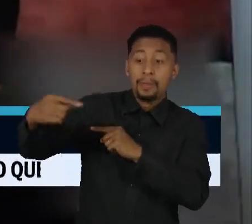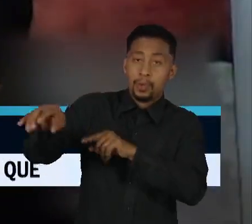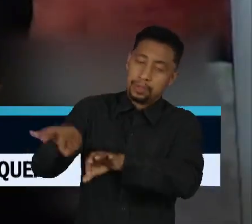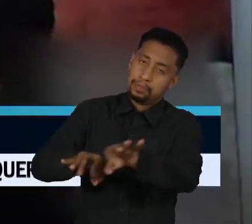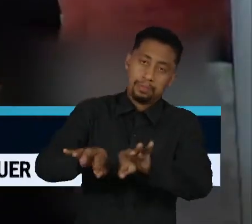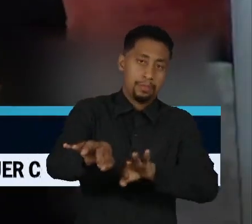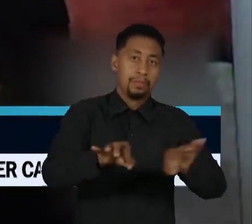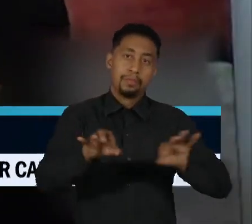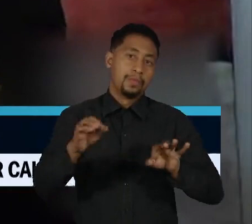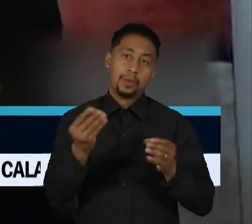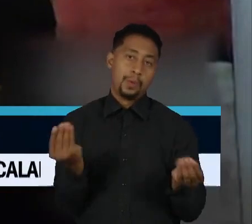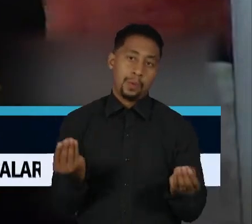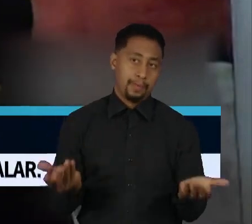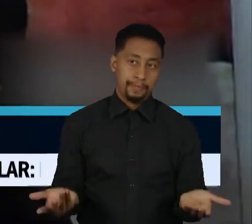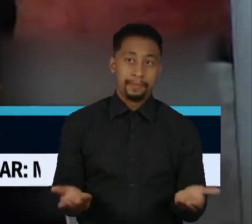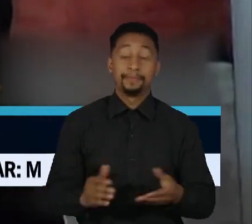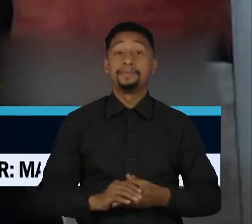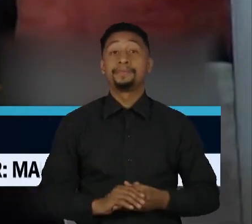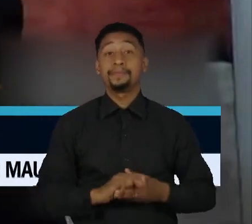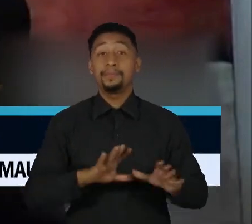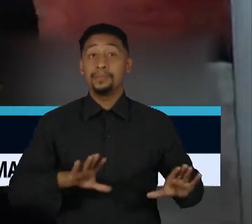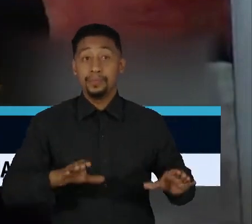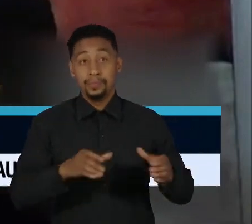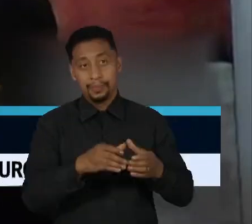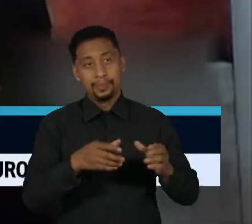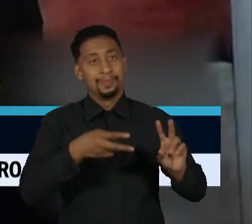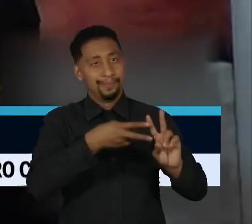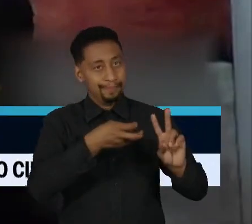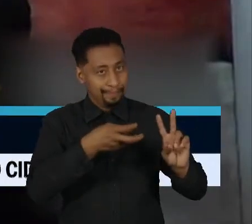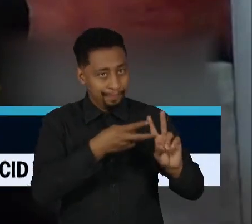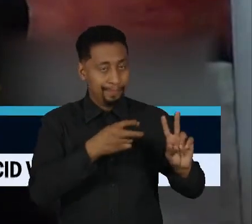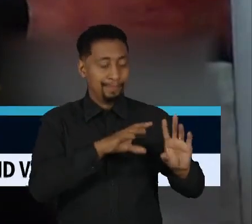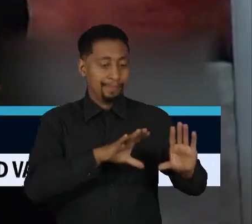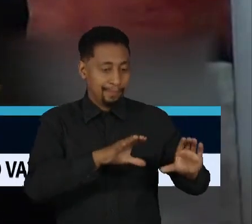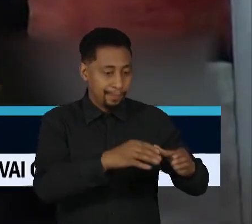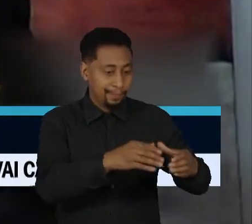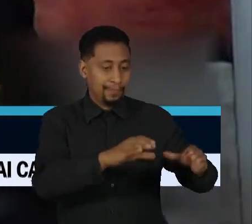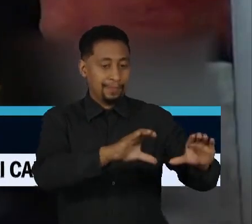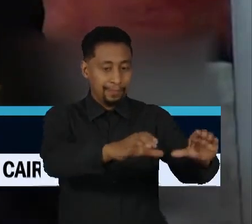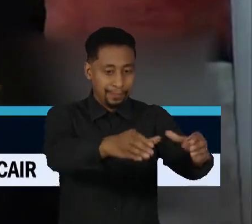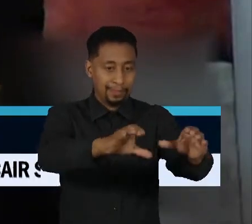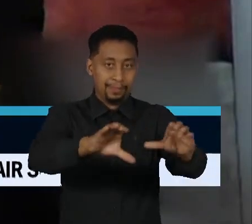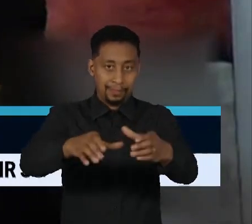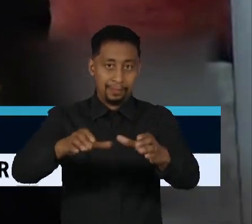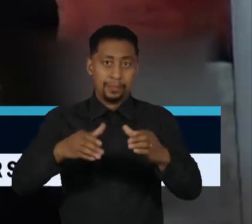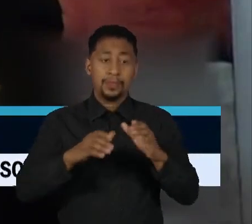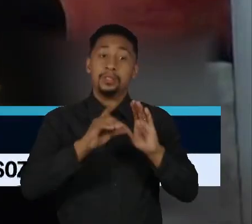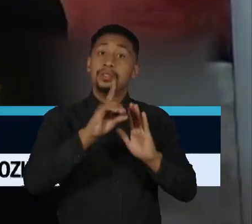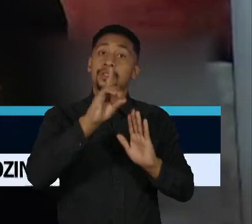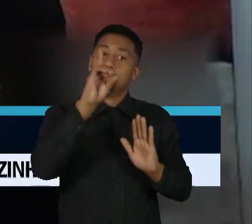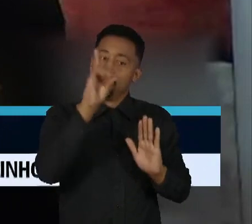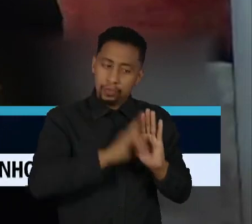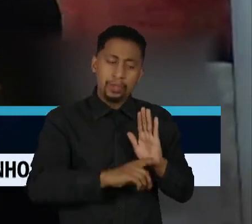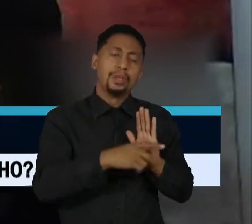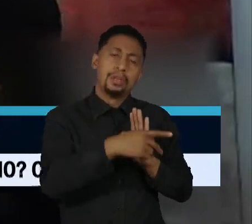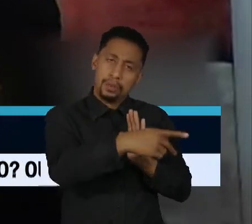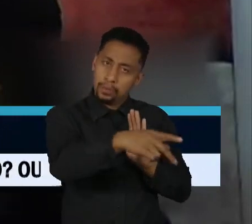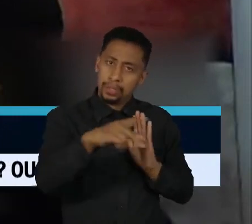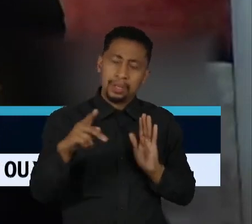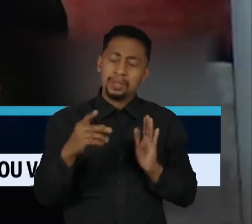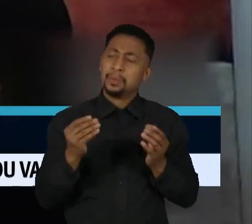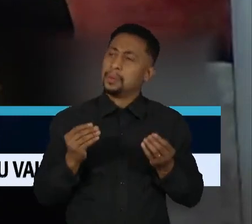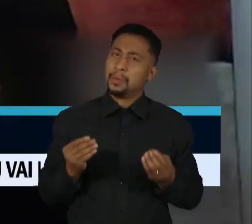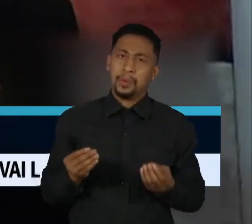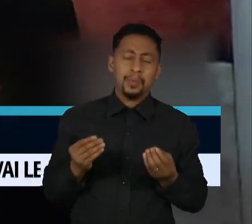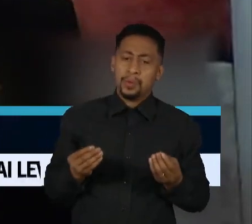dos povos originários, que as comunidades indígenas têm total direito de indignação de não terem suas